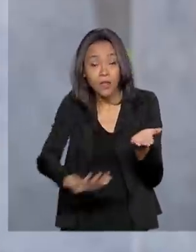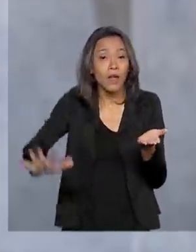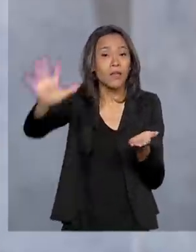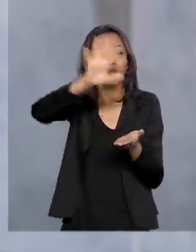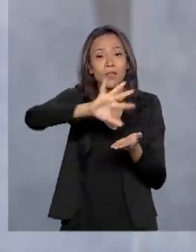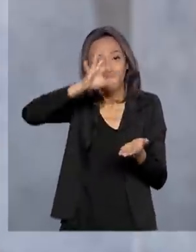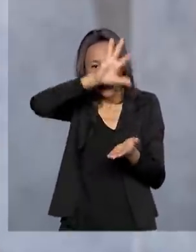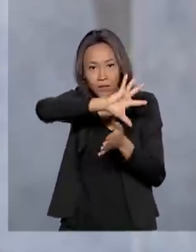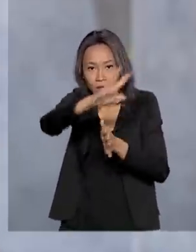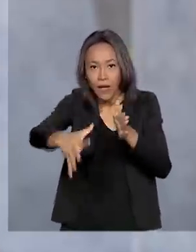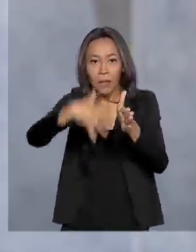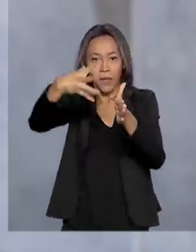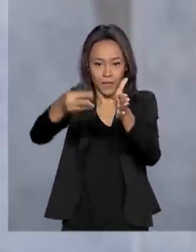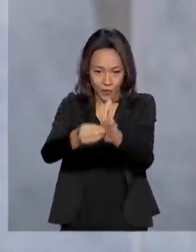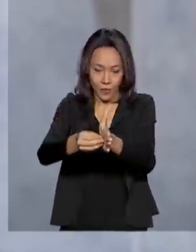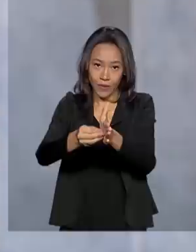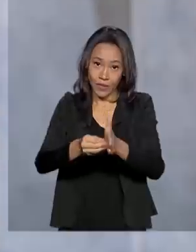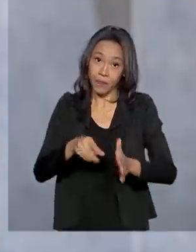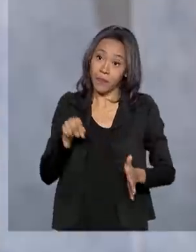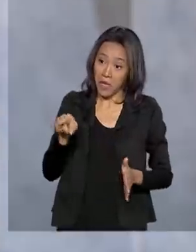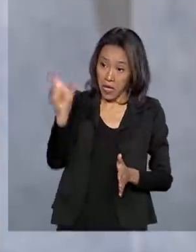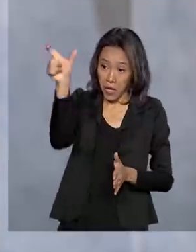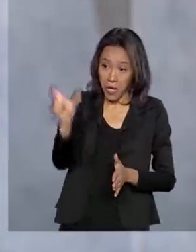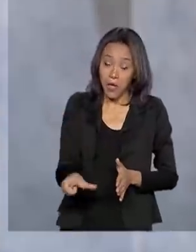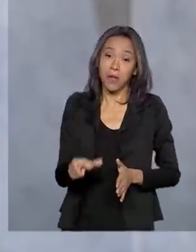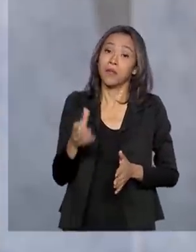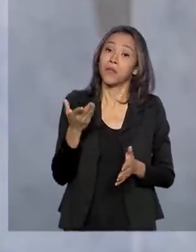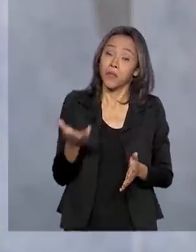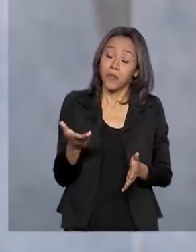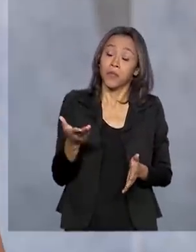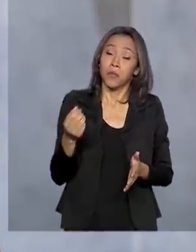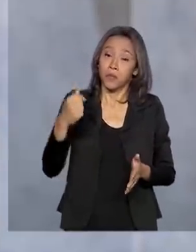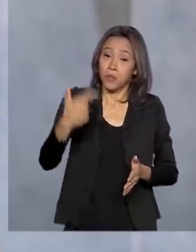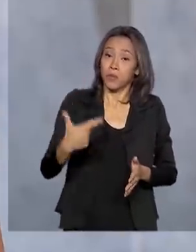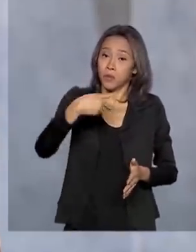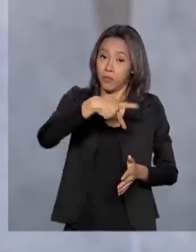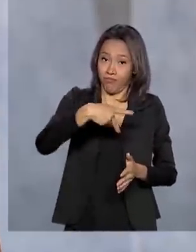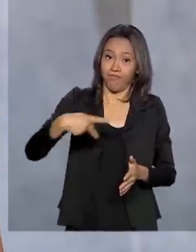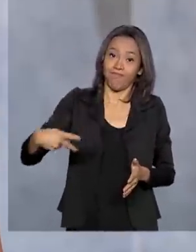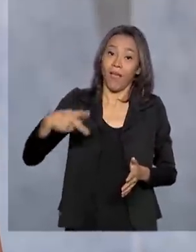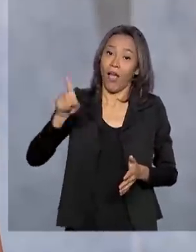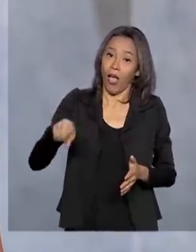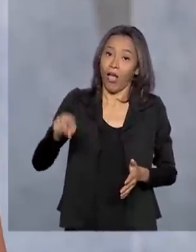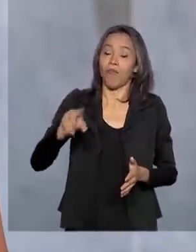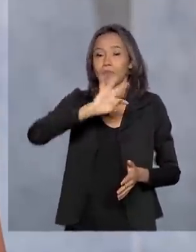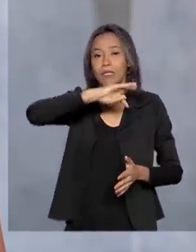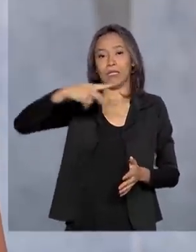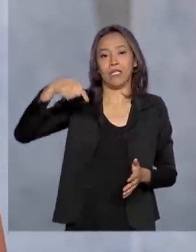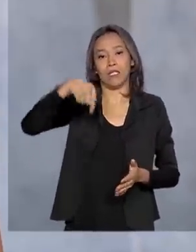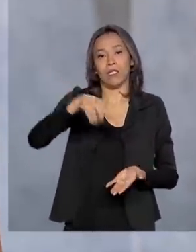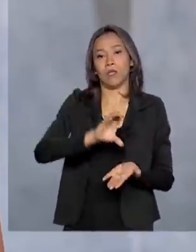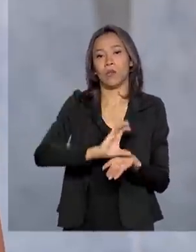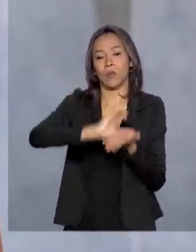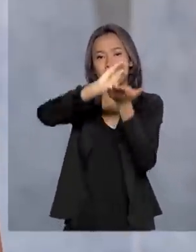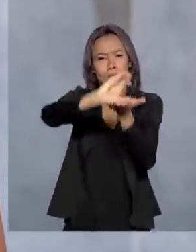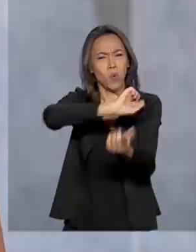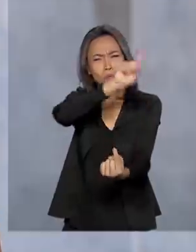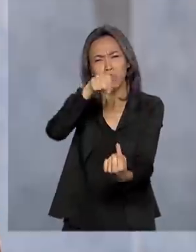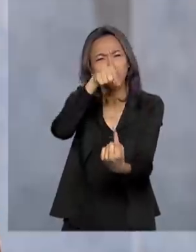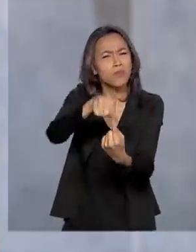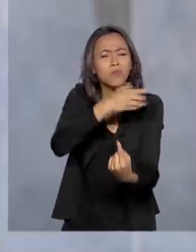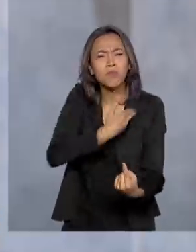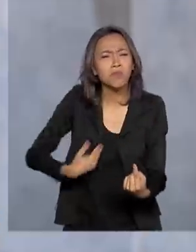-presidente Hamilton Mourão vai ser o presidente desse Conselho. O objetivo do governo federal é unificar